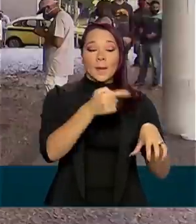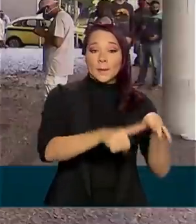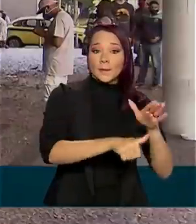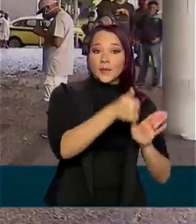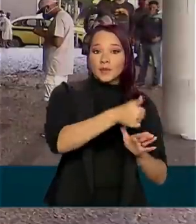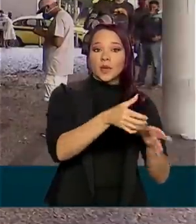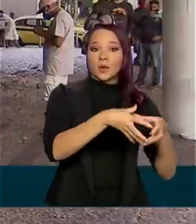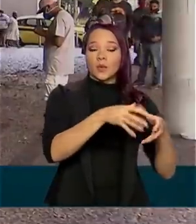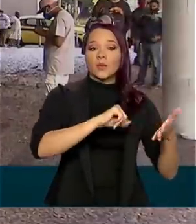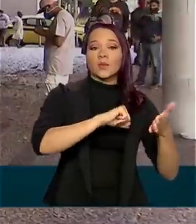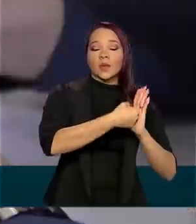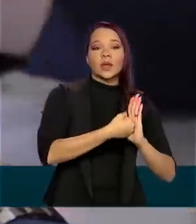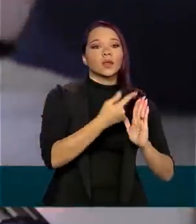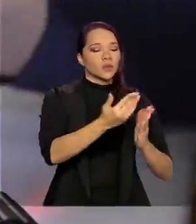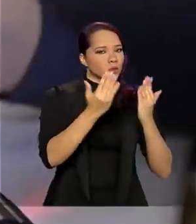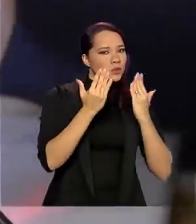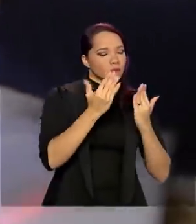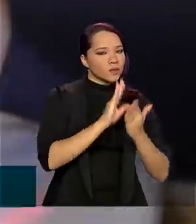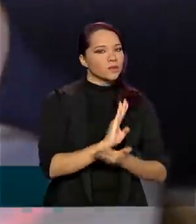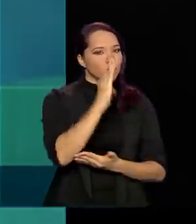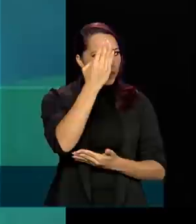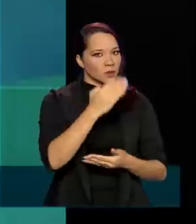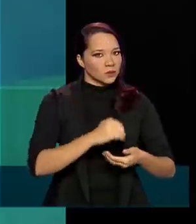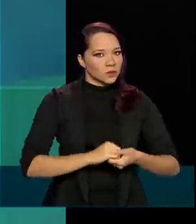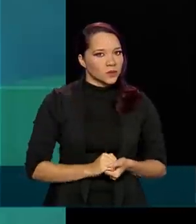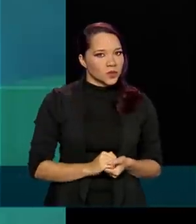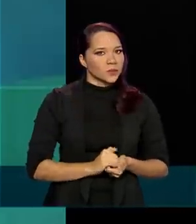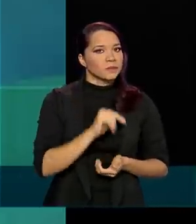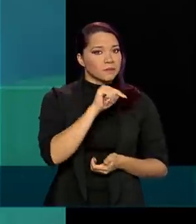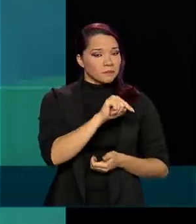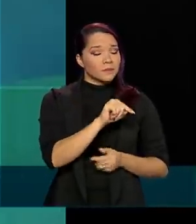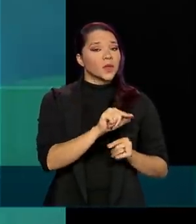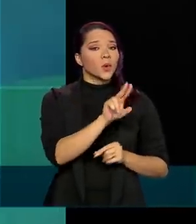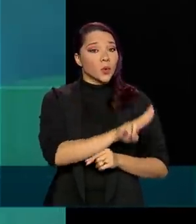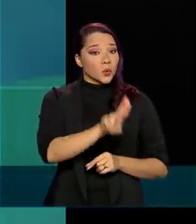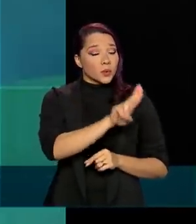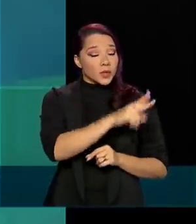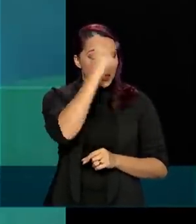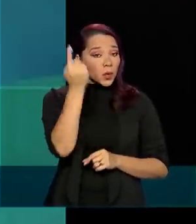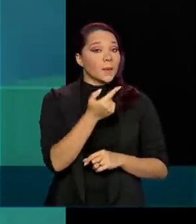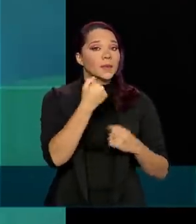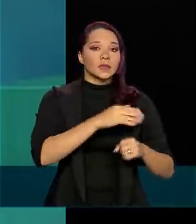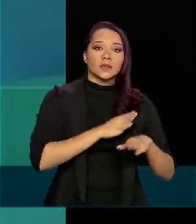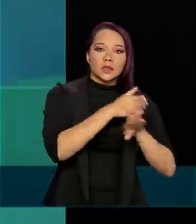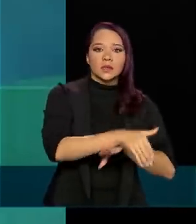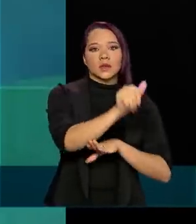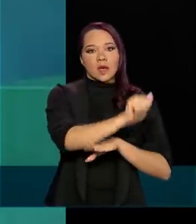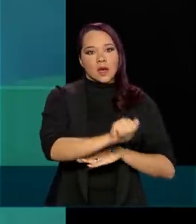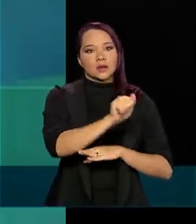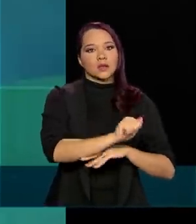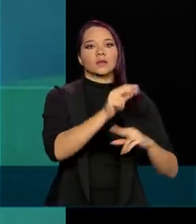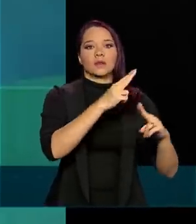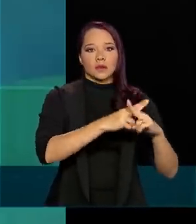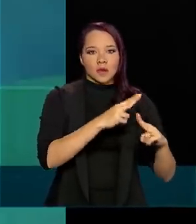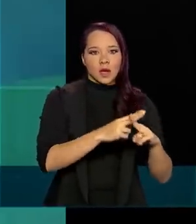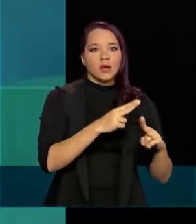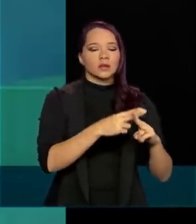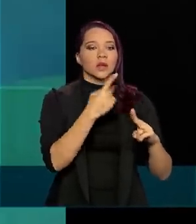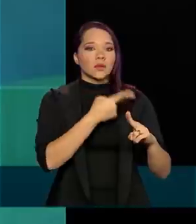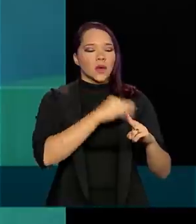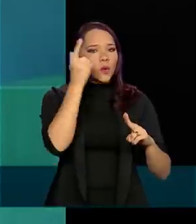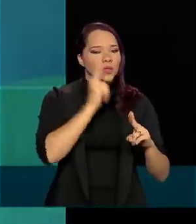contas foram bloqueadas por suspeita de fraudes. Nesse caso, o usuário precisa ir a uma agência da Caixa para